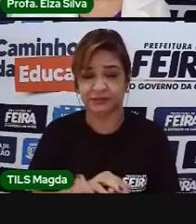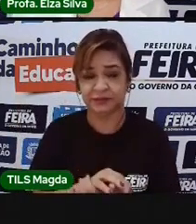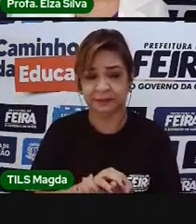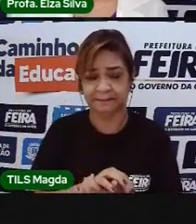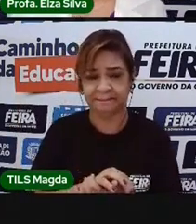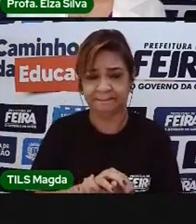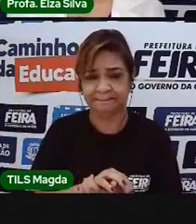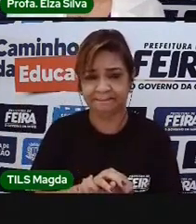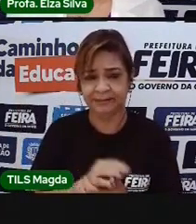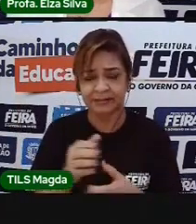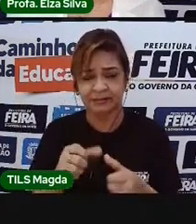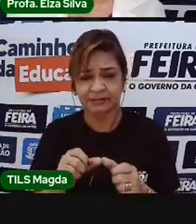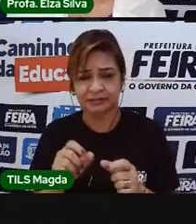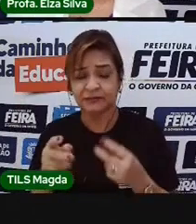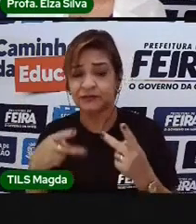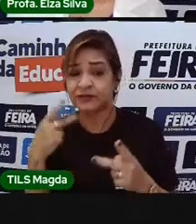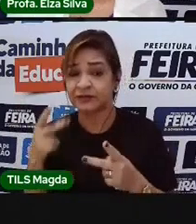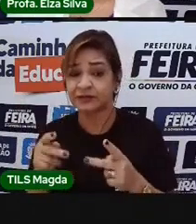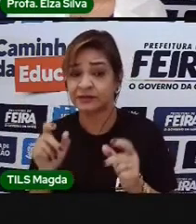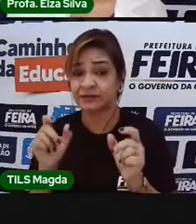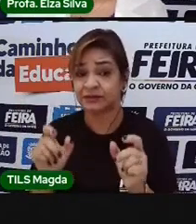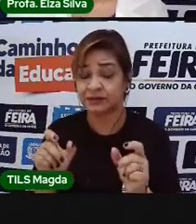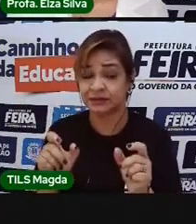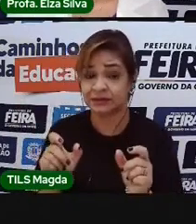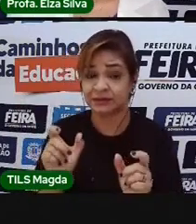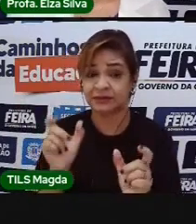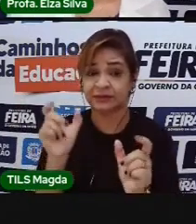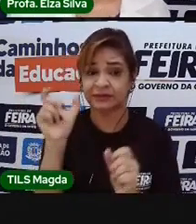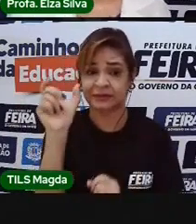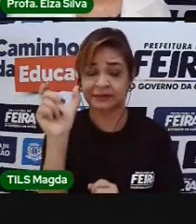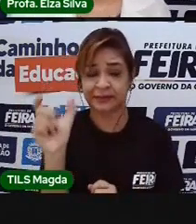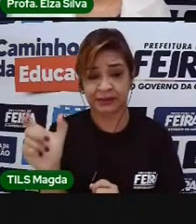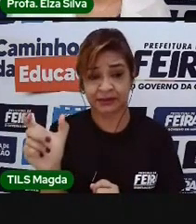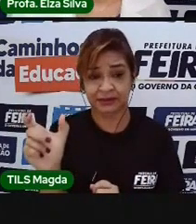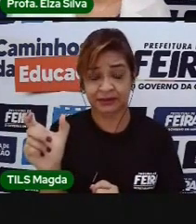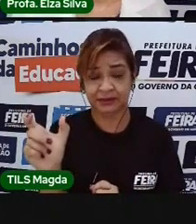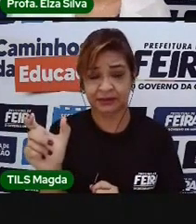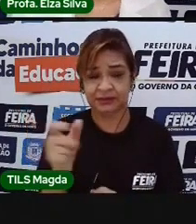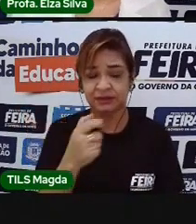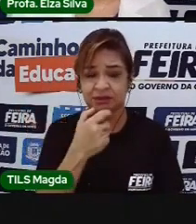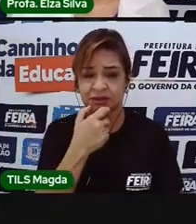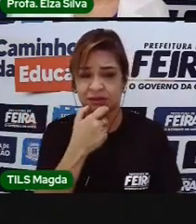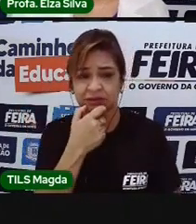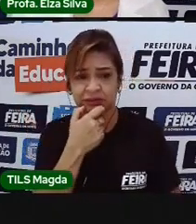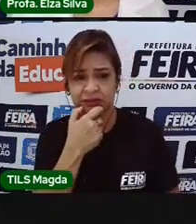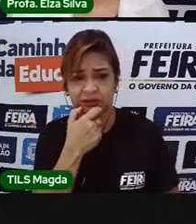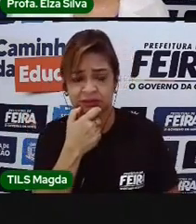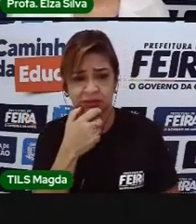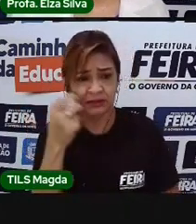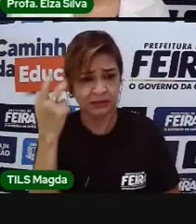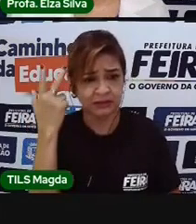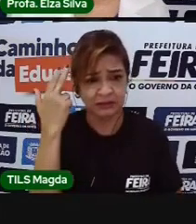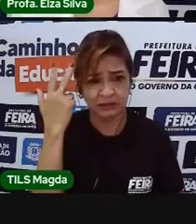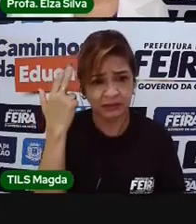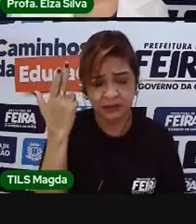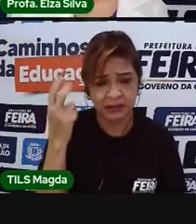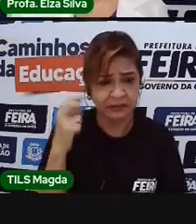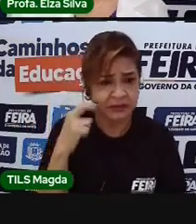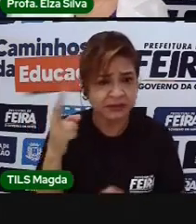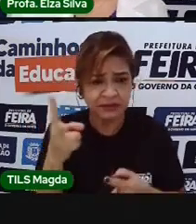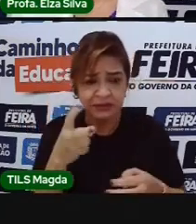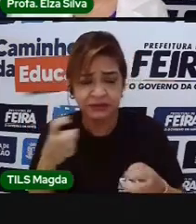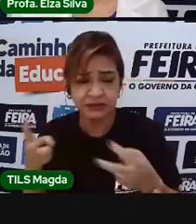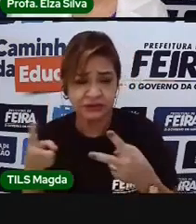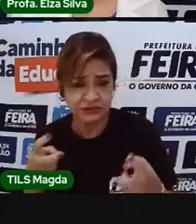utilizando palavras do inglês que é muito comum a gente